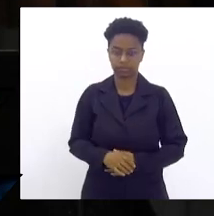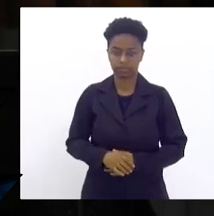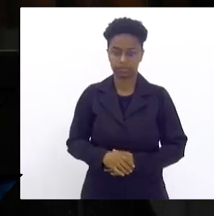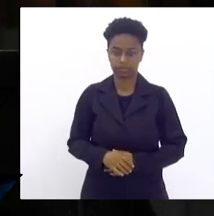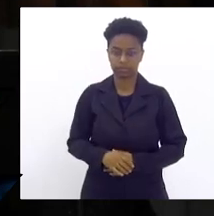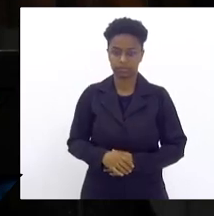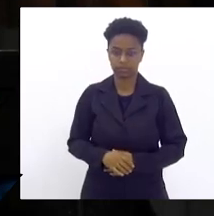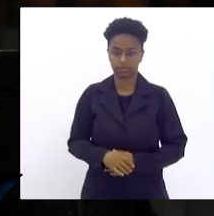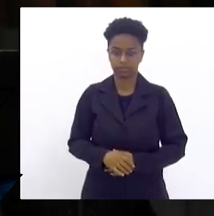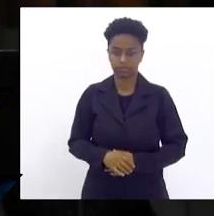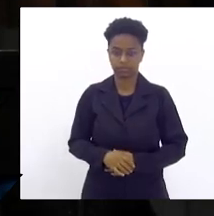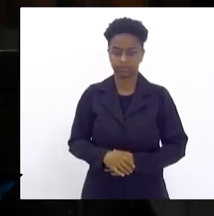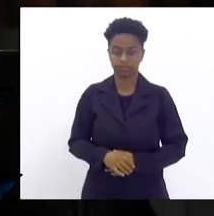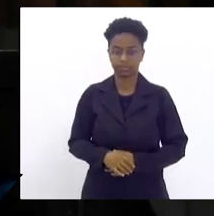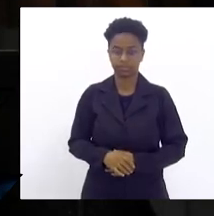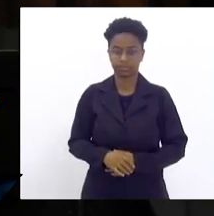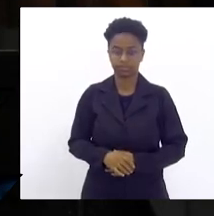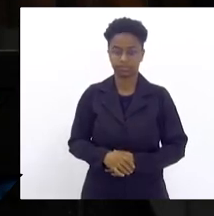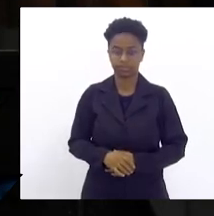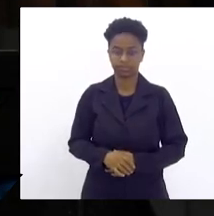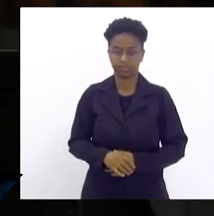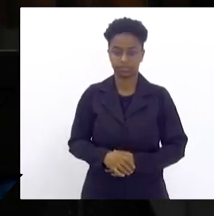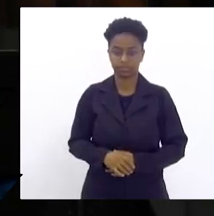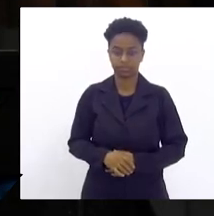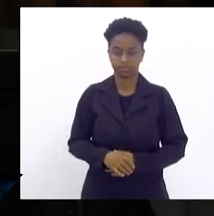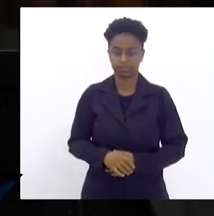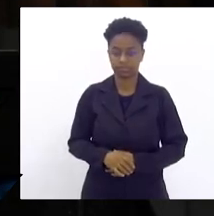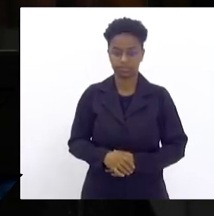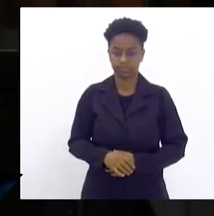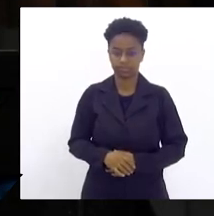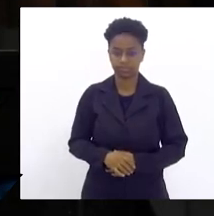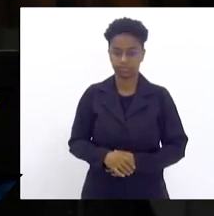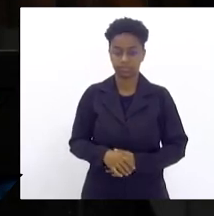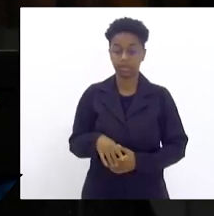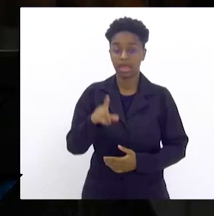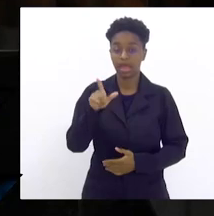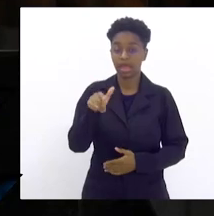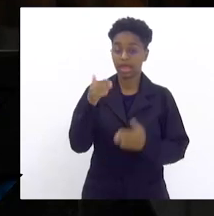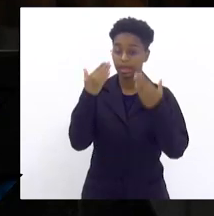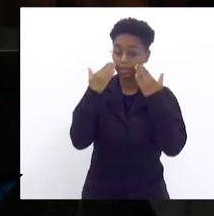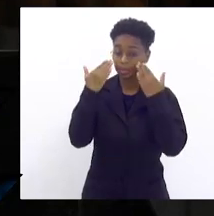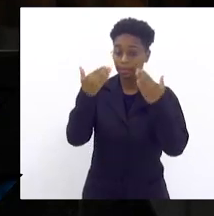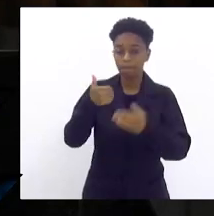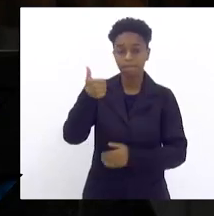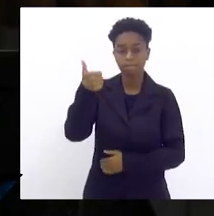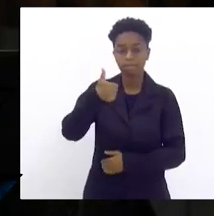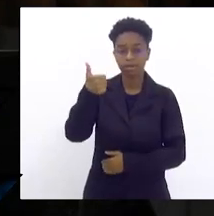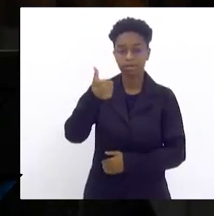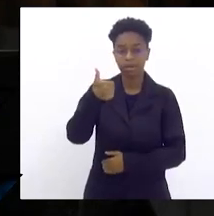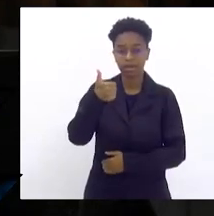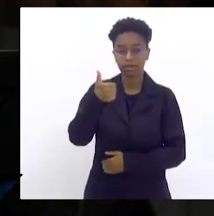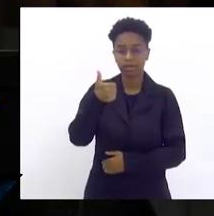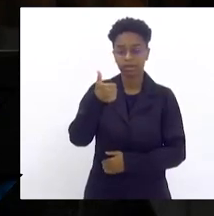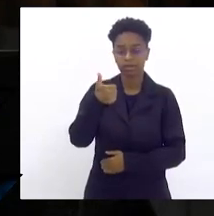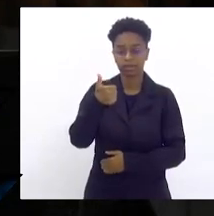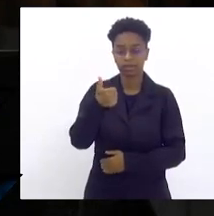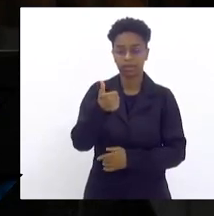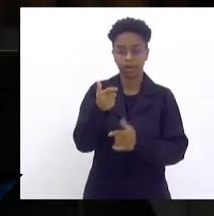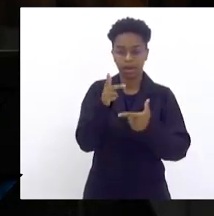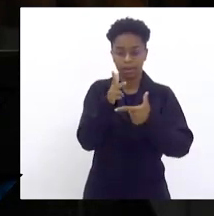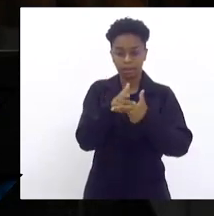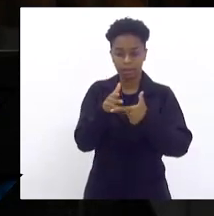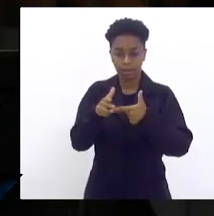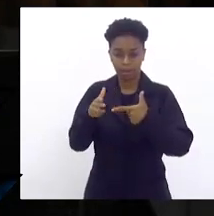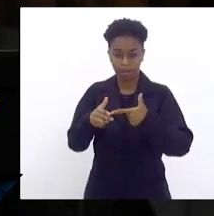apresentação do primeiro episódio da